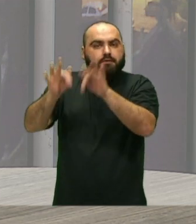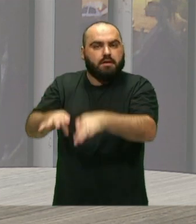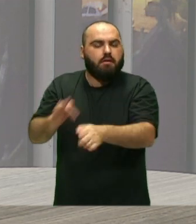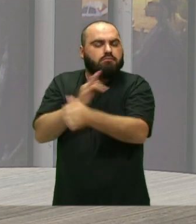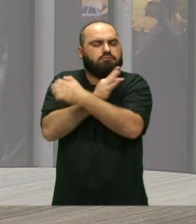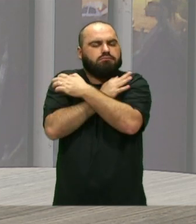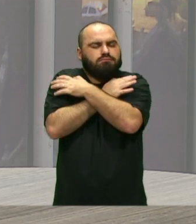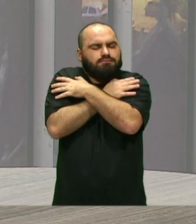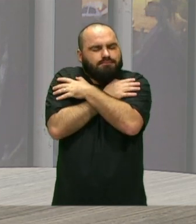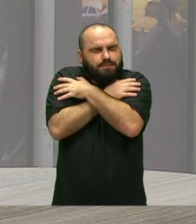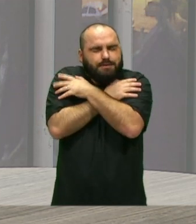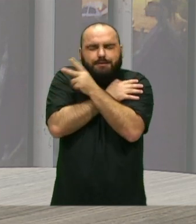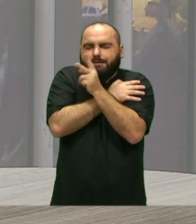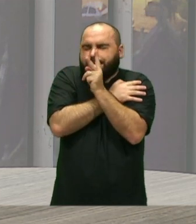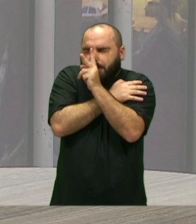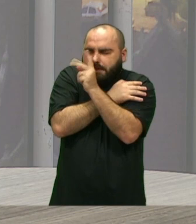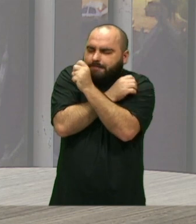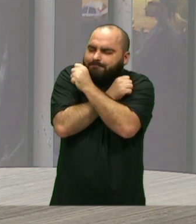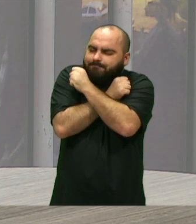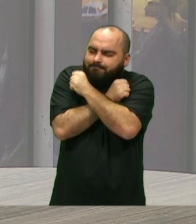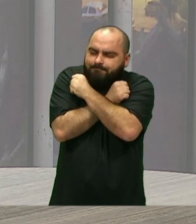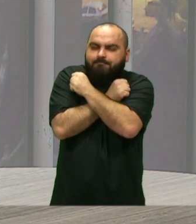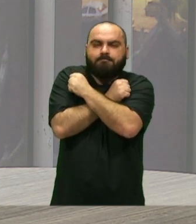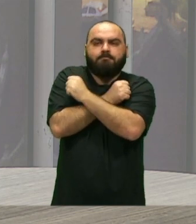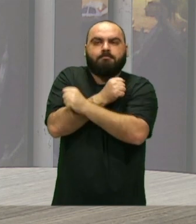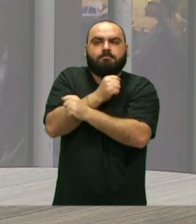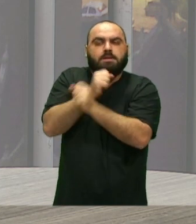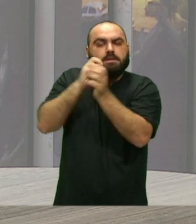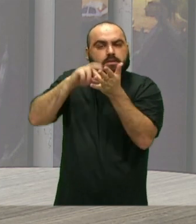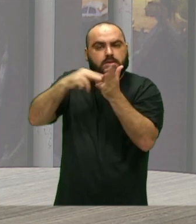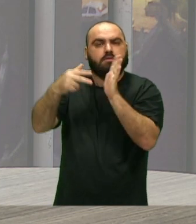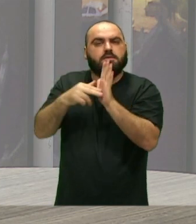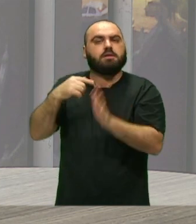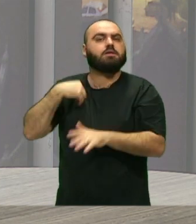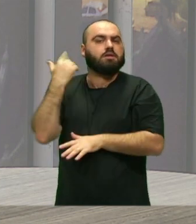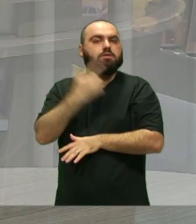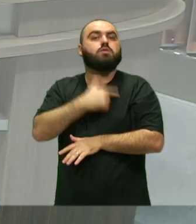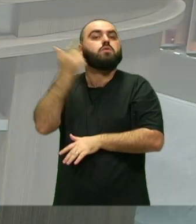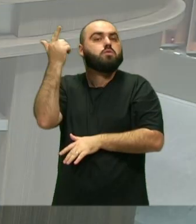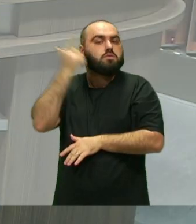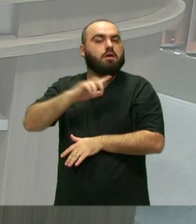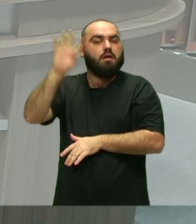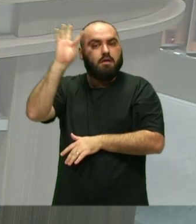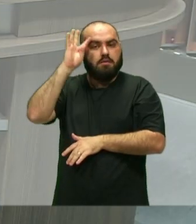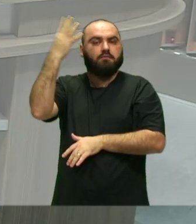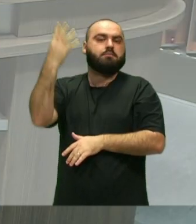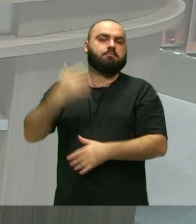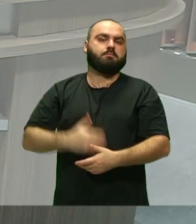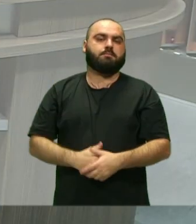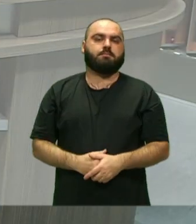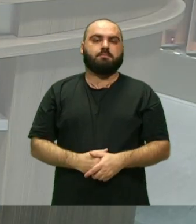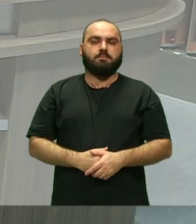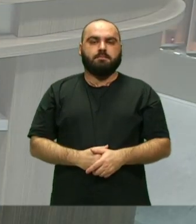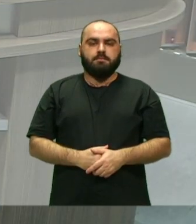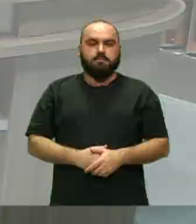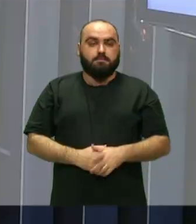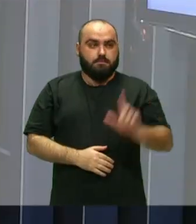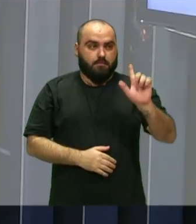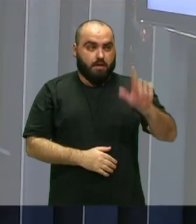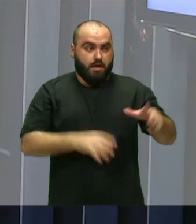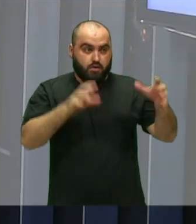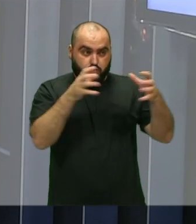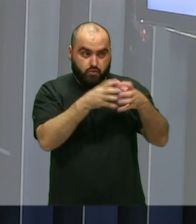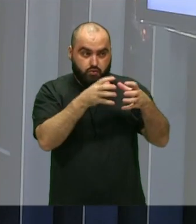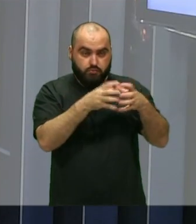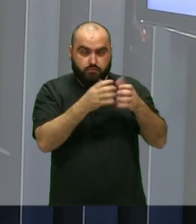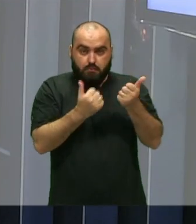forte Né? Sabendo que a gente Está ali juntas Para enfrentar Essas dificuldades Do dia a dia É um grupo Que se auto